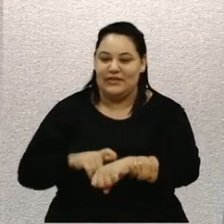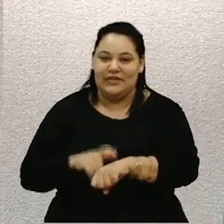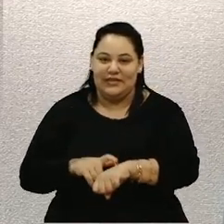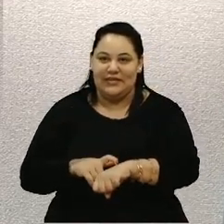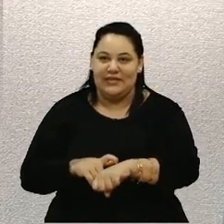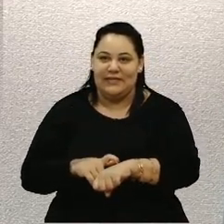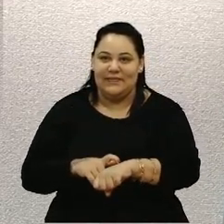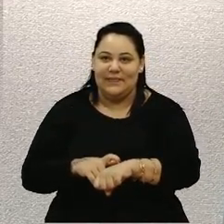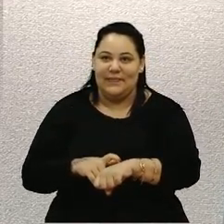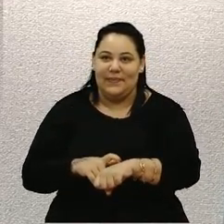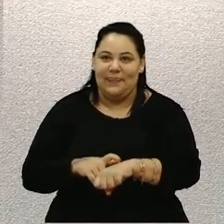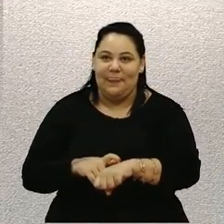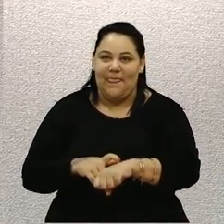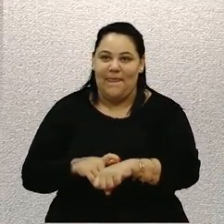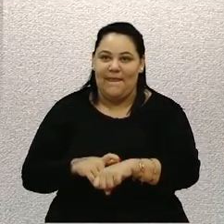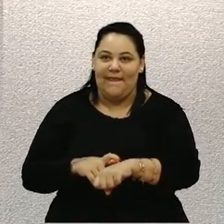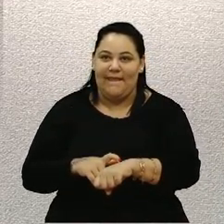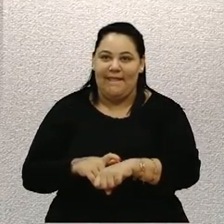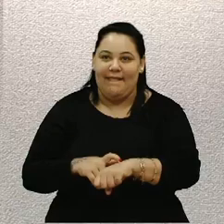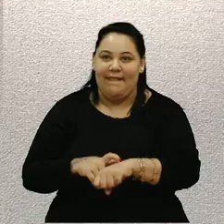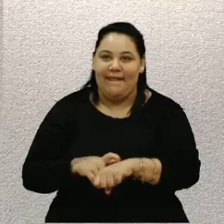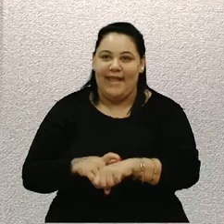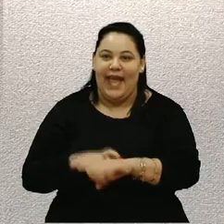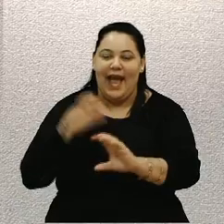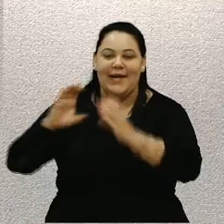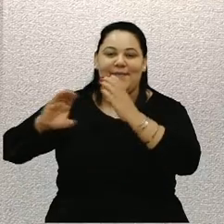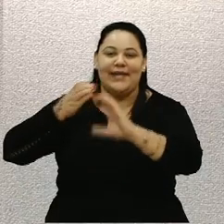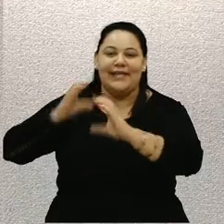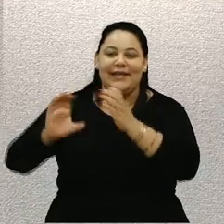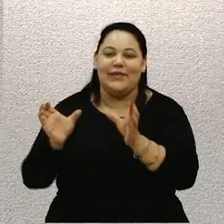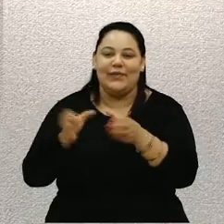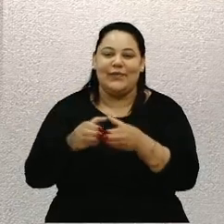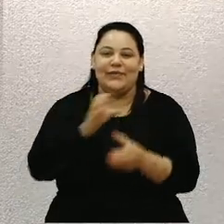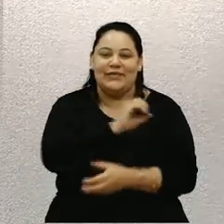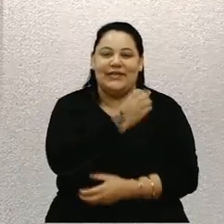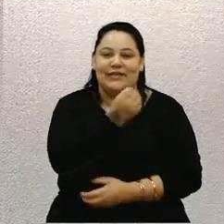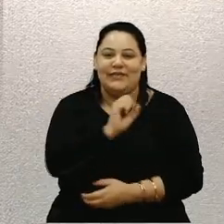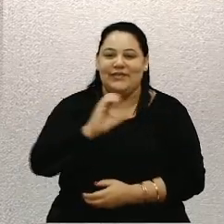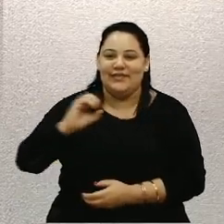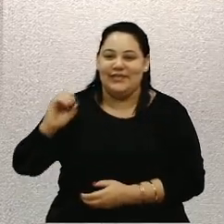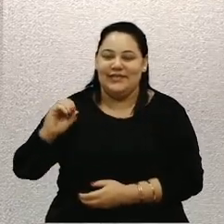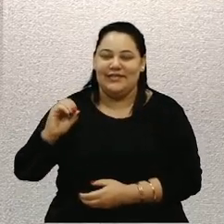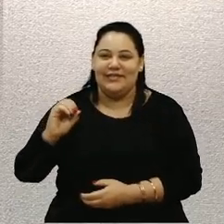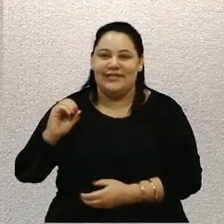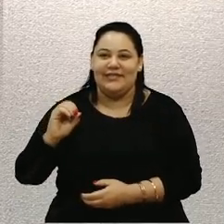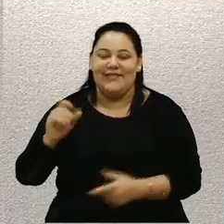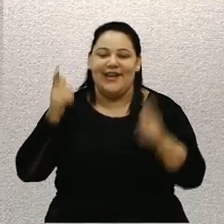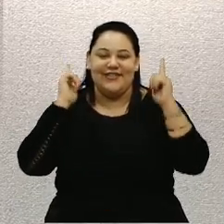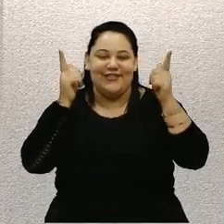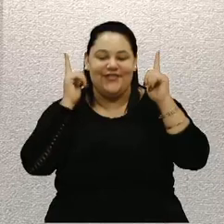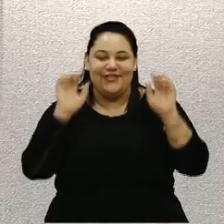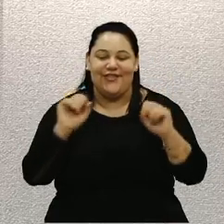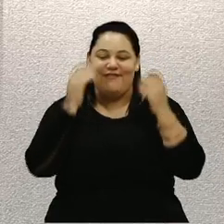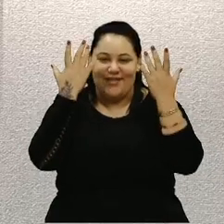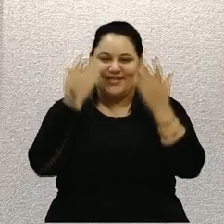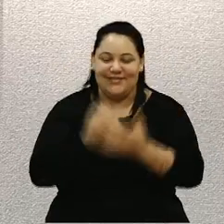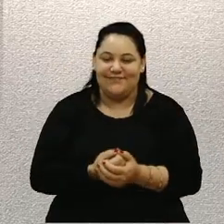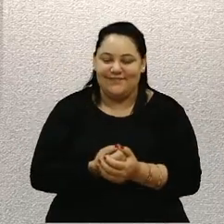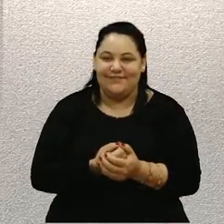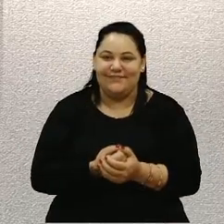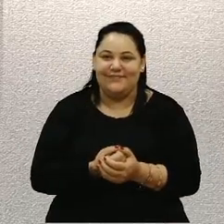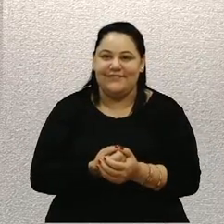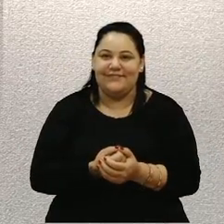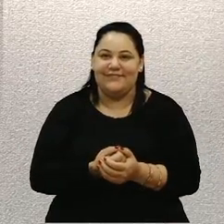banda, a bandinha, uma banda muito legal, a banda 0800 que vai animar esta festa. Então eu